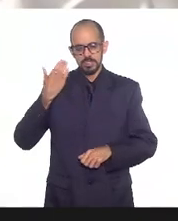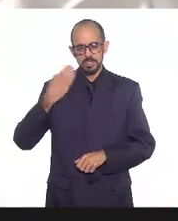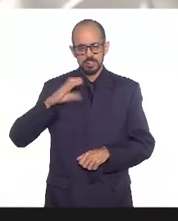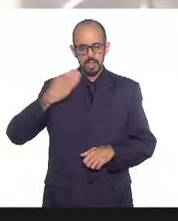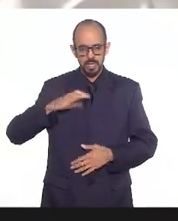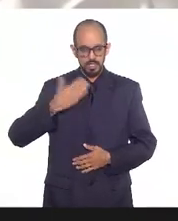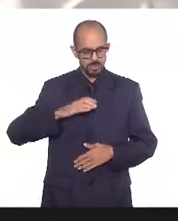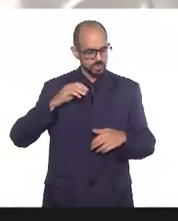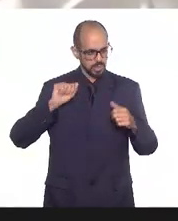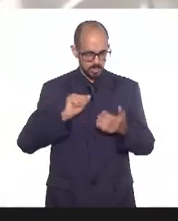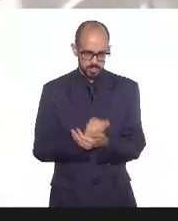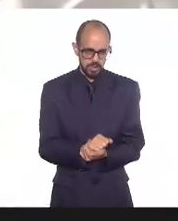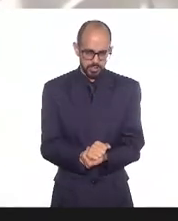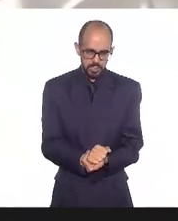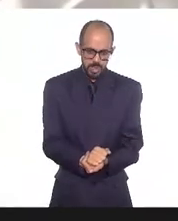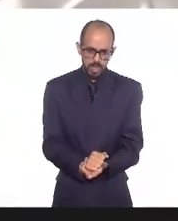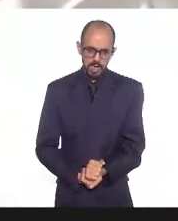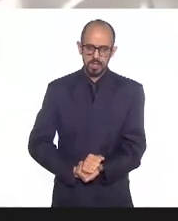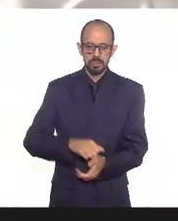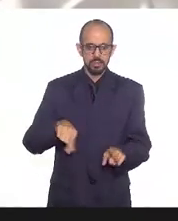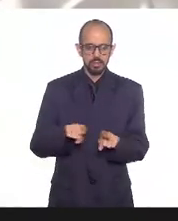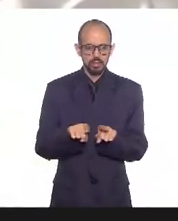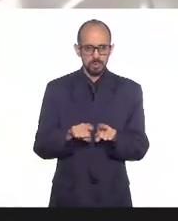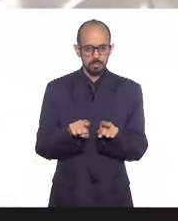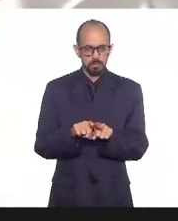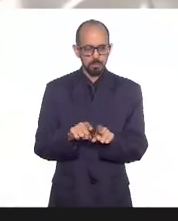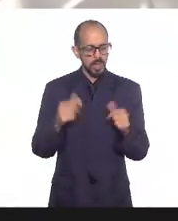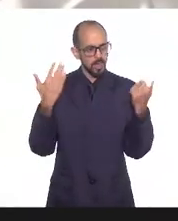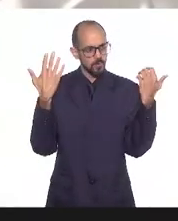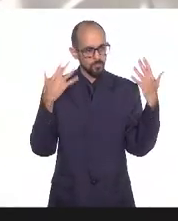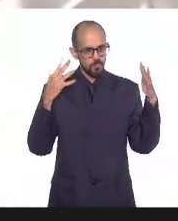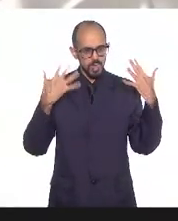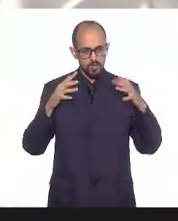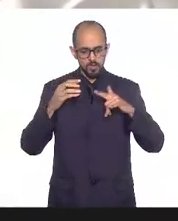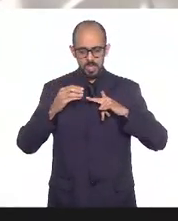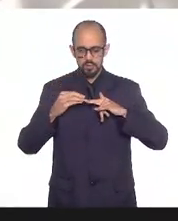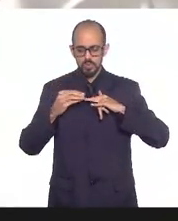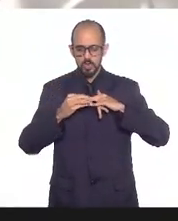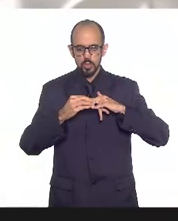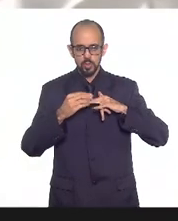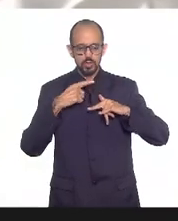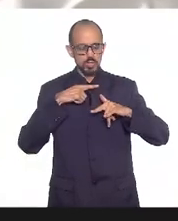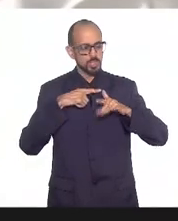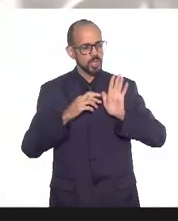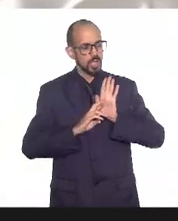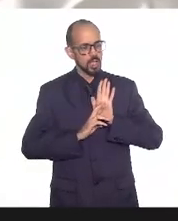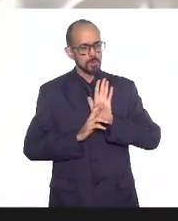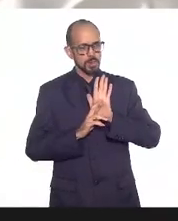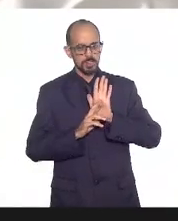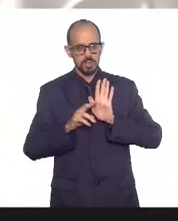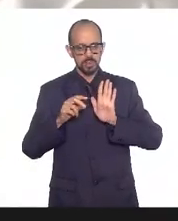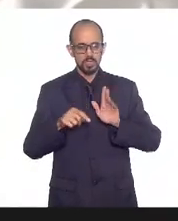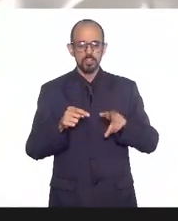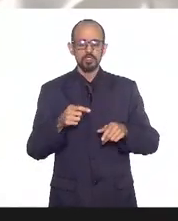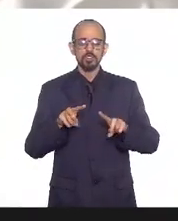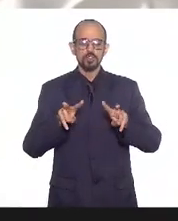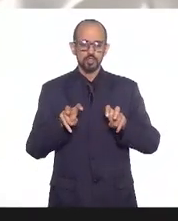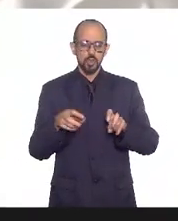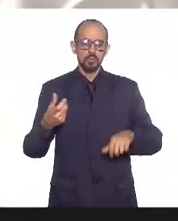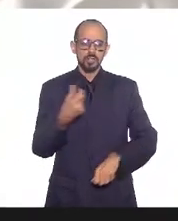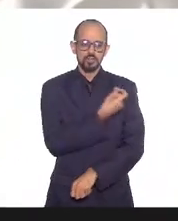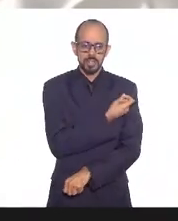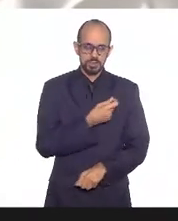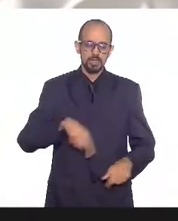meus cumprimentos a Fiocruz que está aí nos representando nessa questão das vacinas e colocar